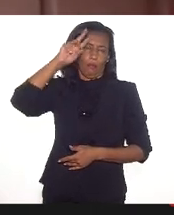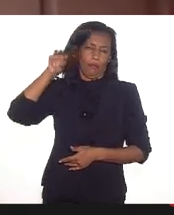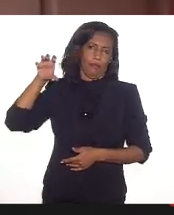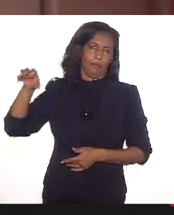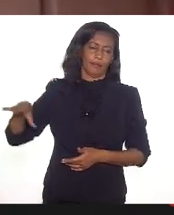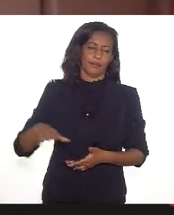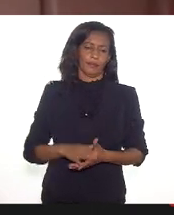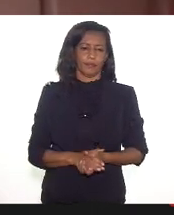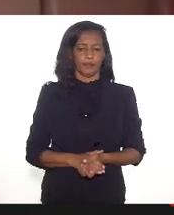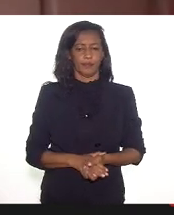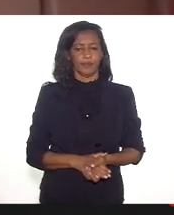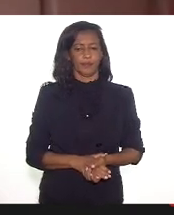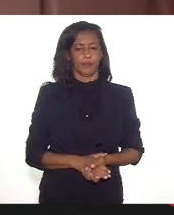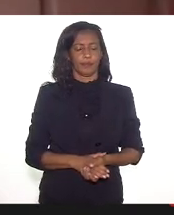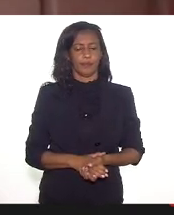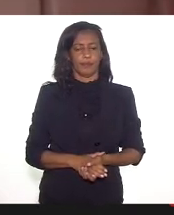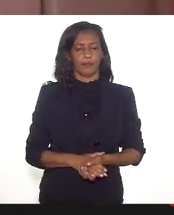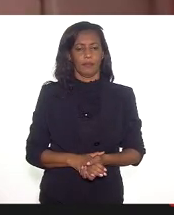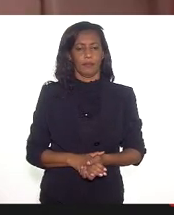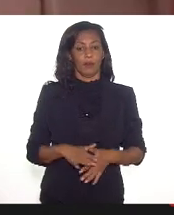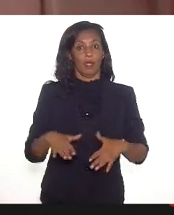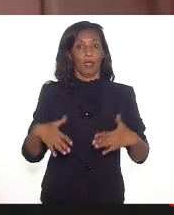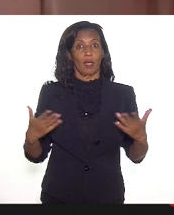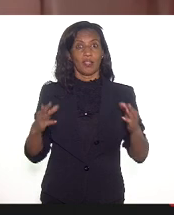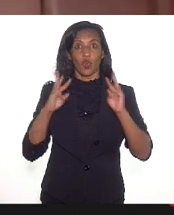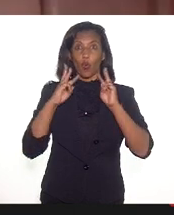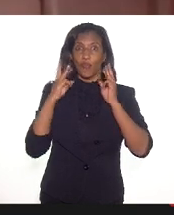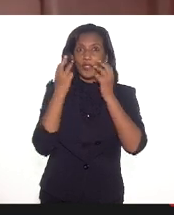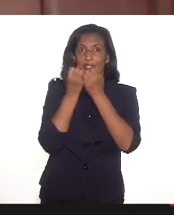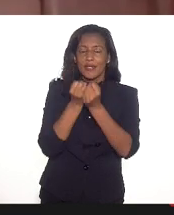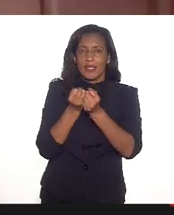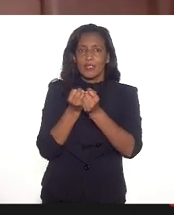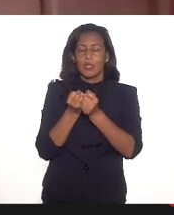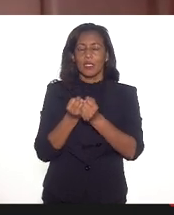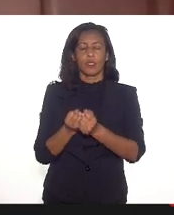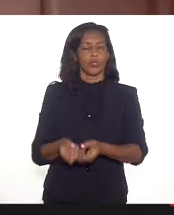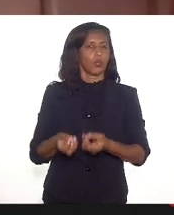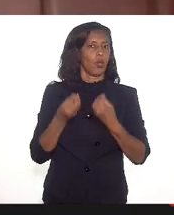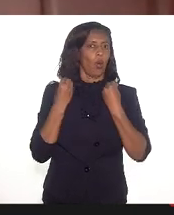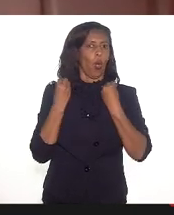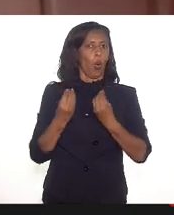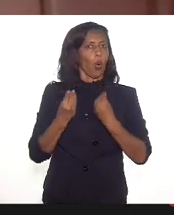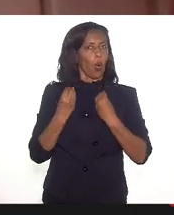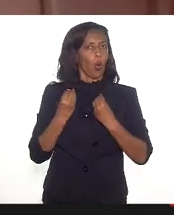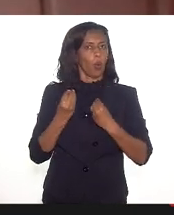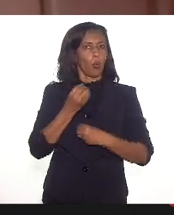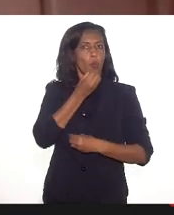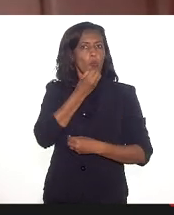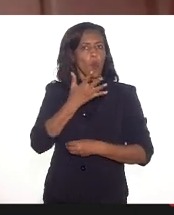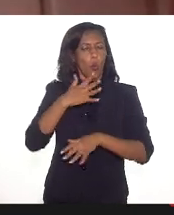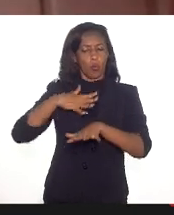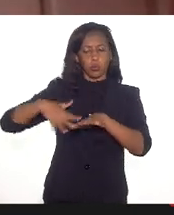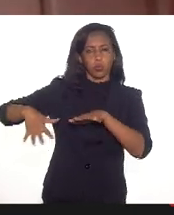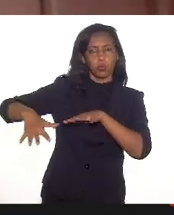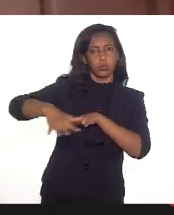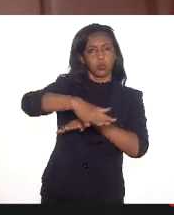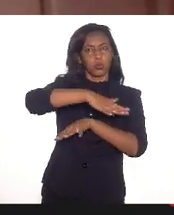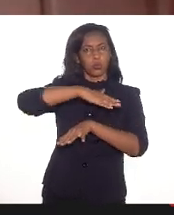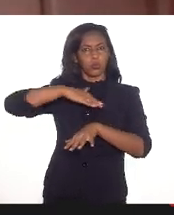memória, enfim, de oficinas, o quanto isso mobiliza o entorno